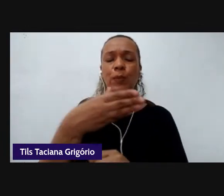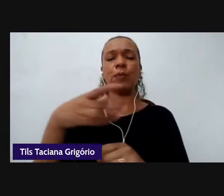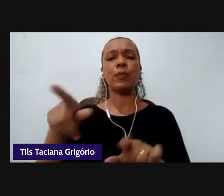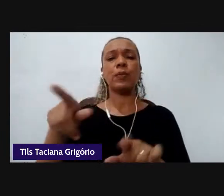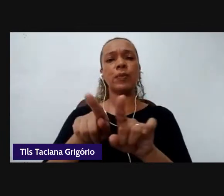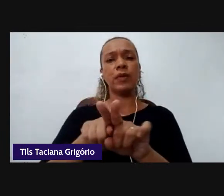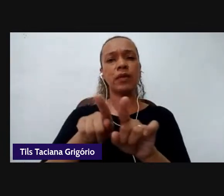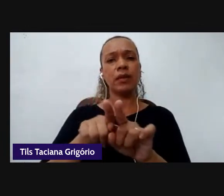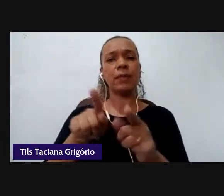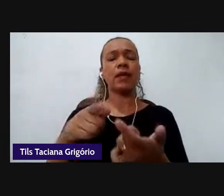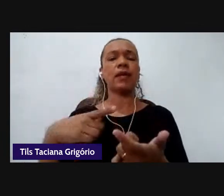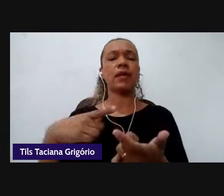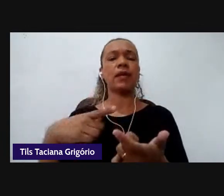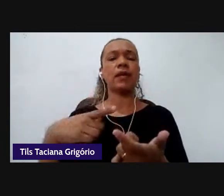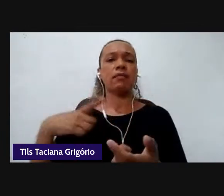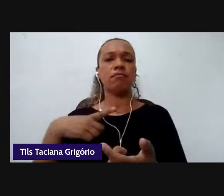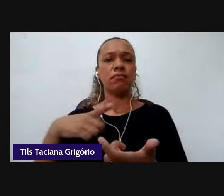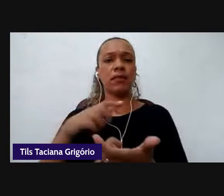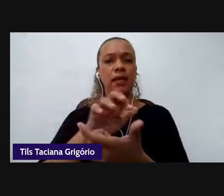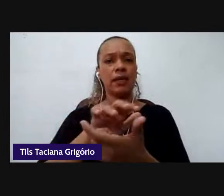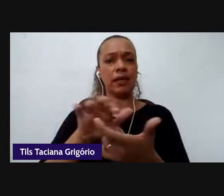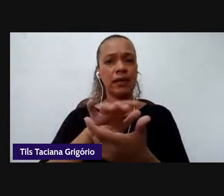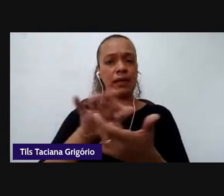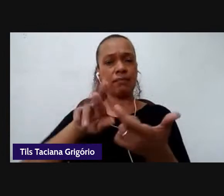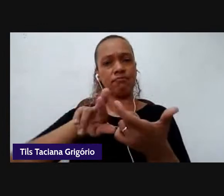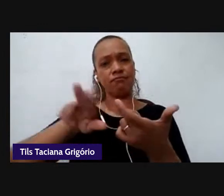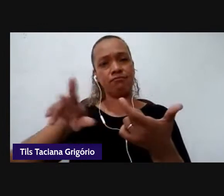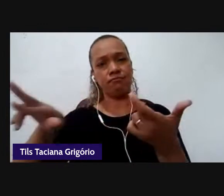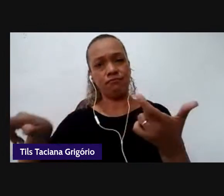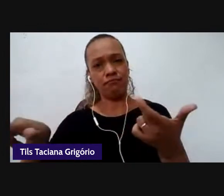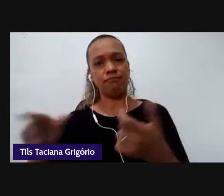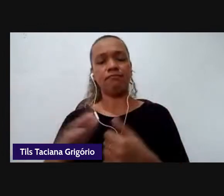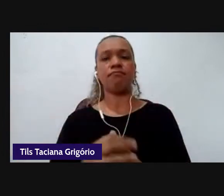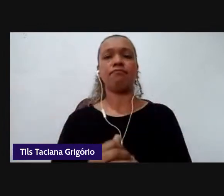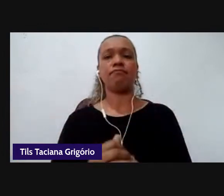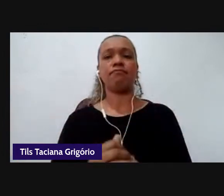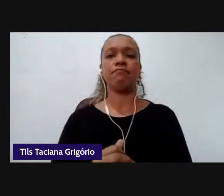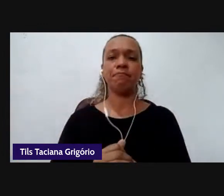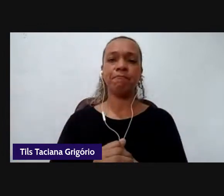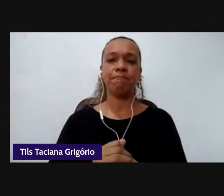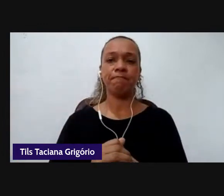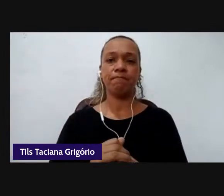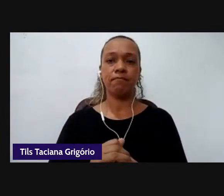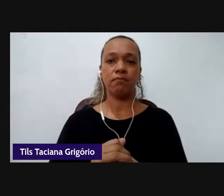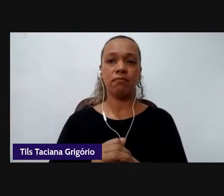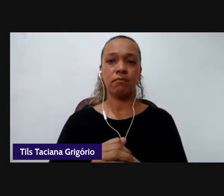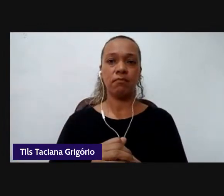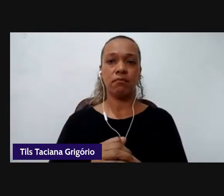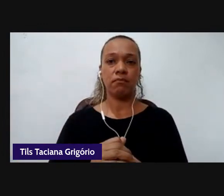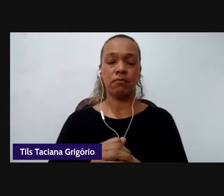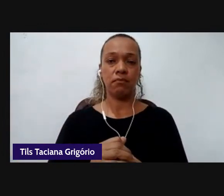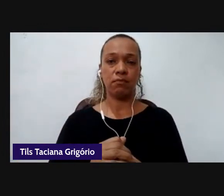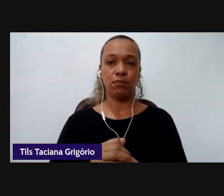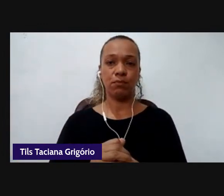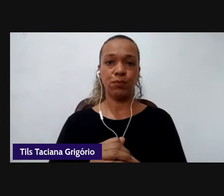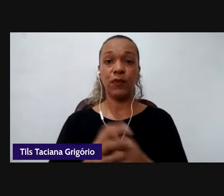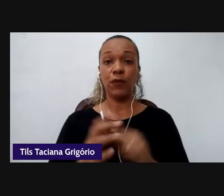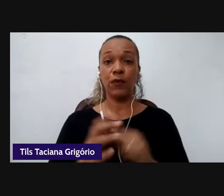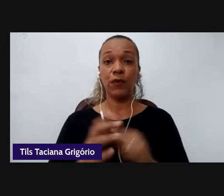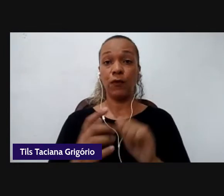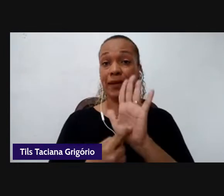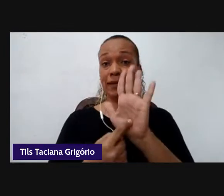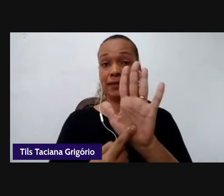inicio a minha fala, vou apresentar aqui o meu